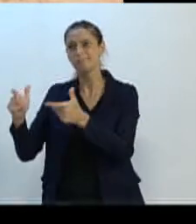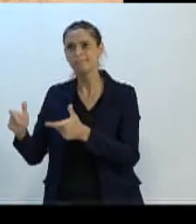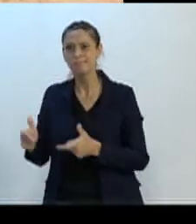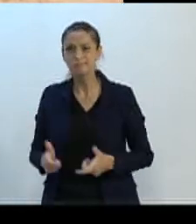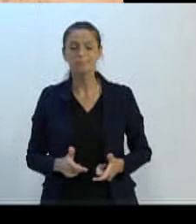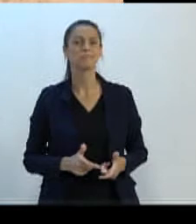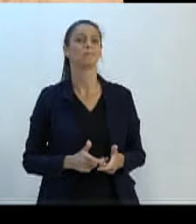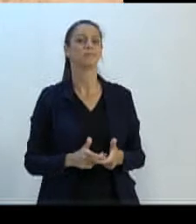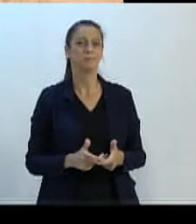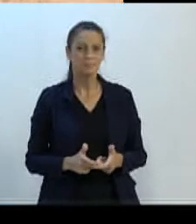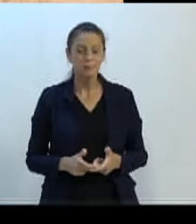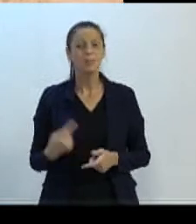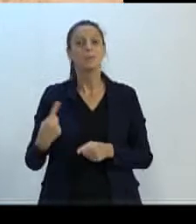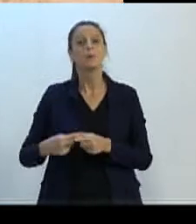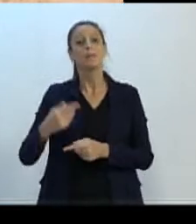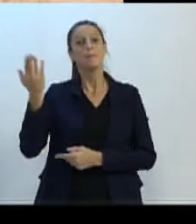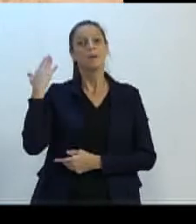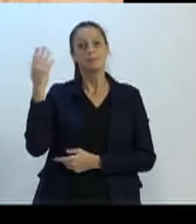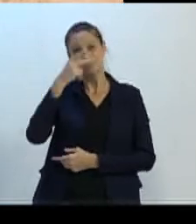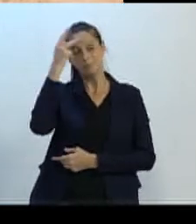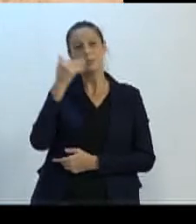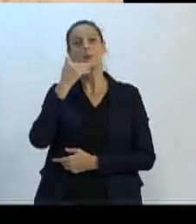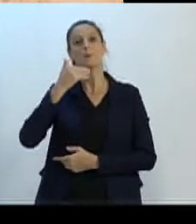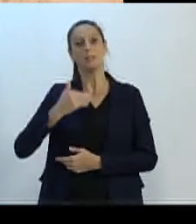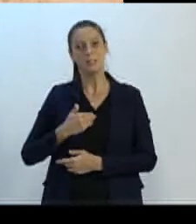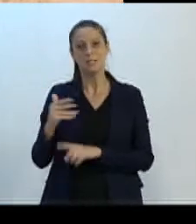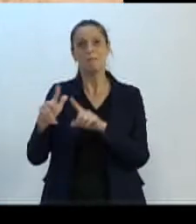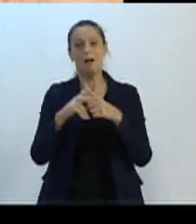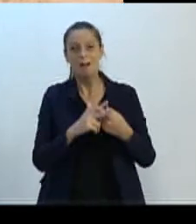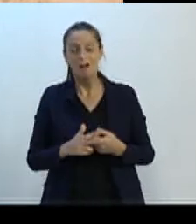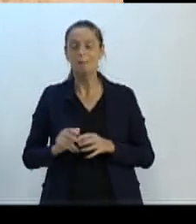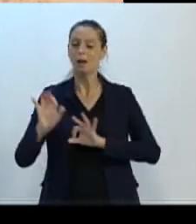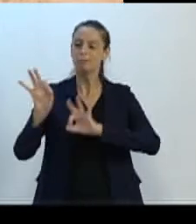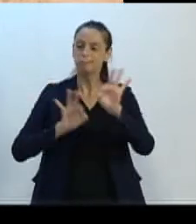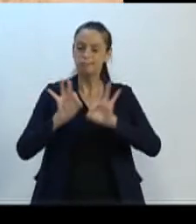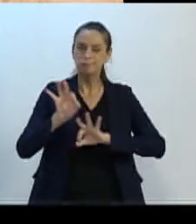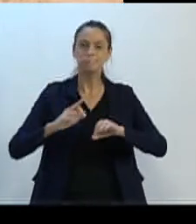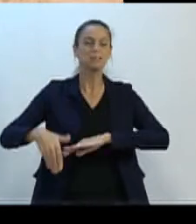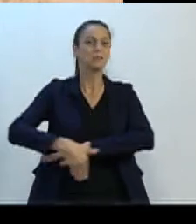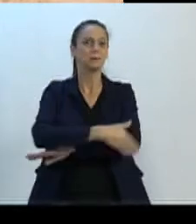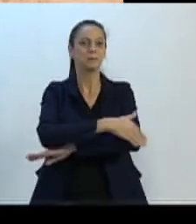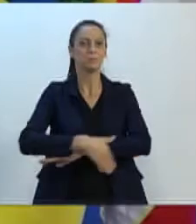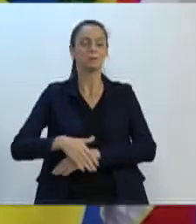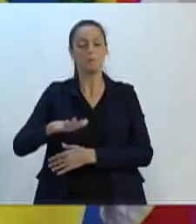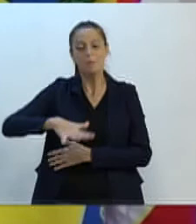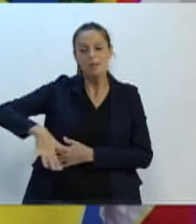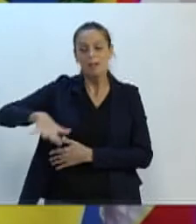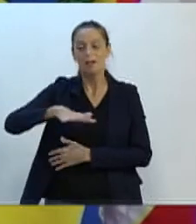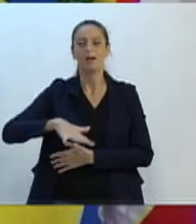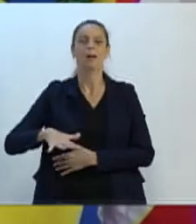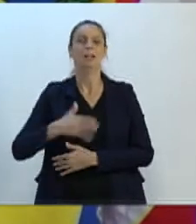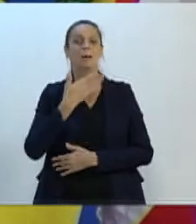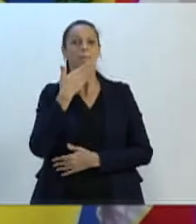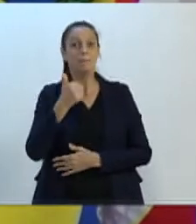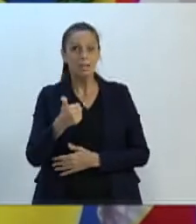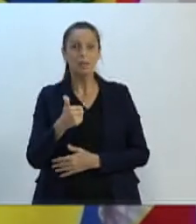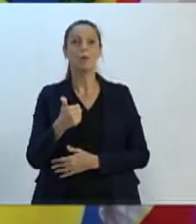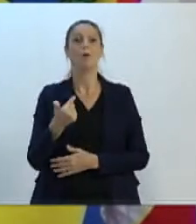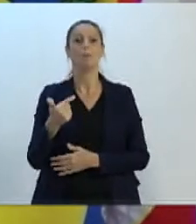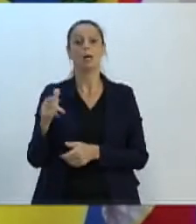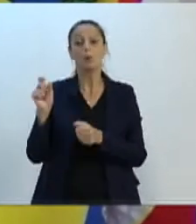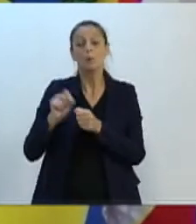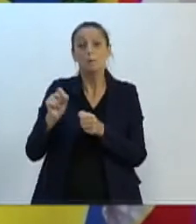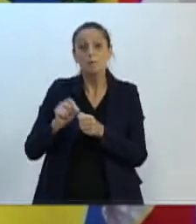pelos comunadores e os serviços de manutenção que são concentrados, especificamente aumentando a capacidade de realização.